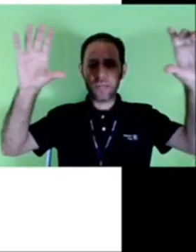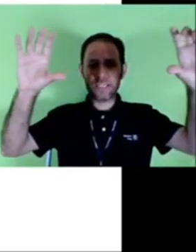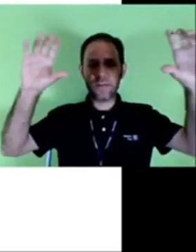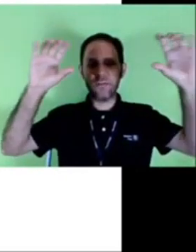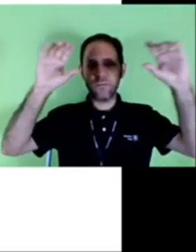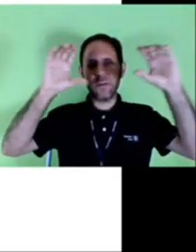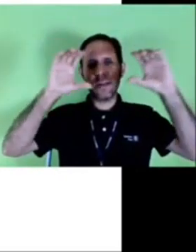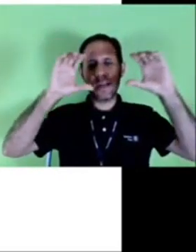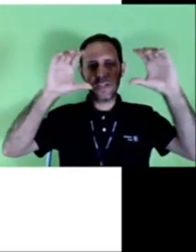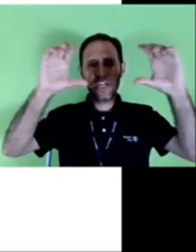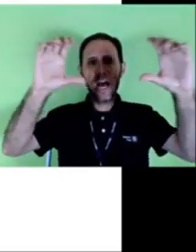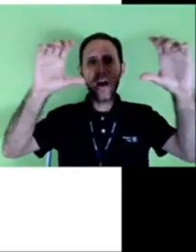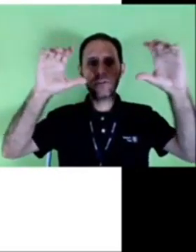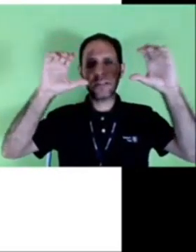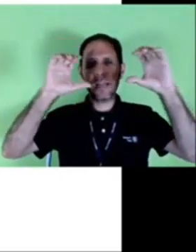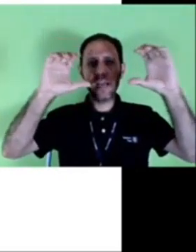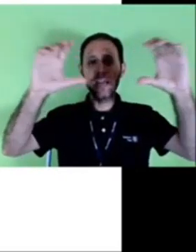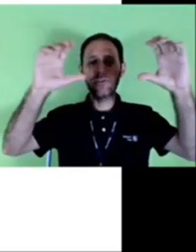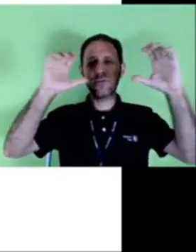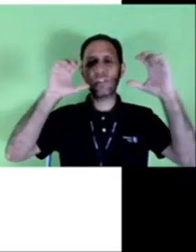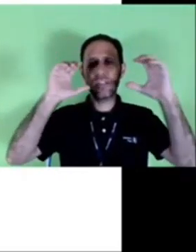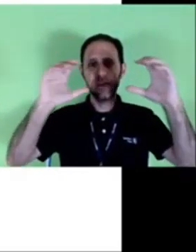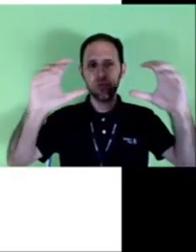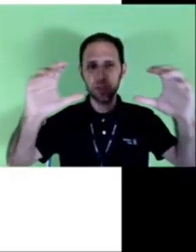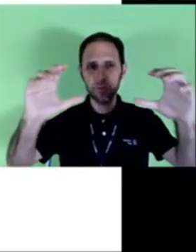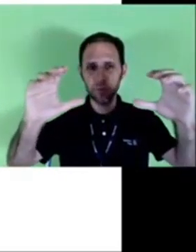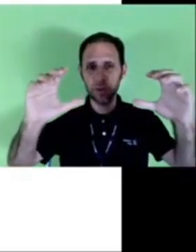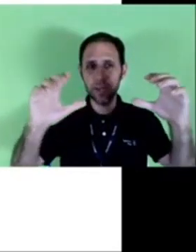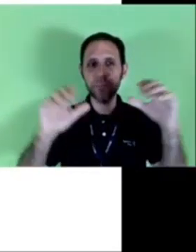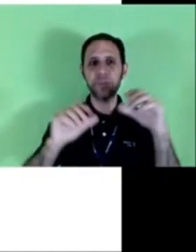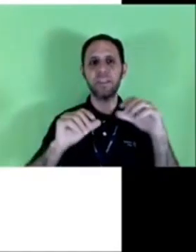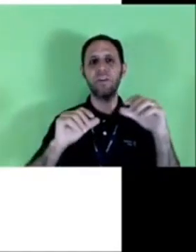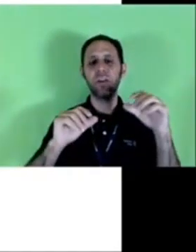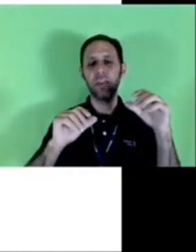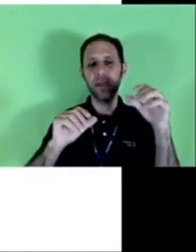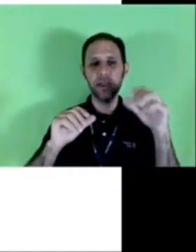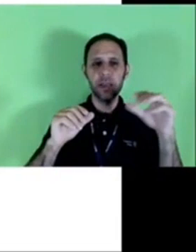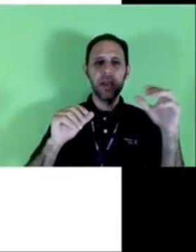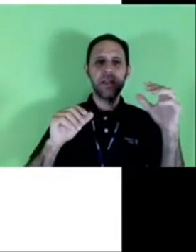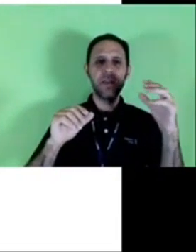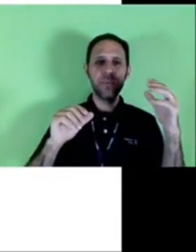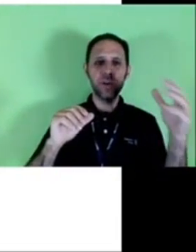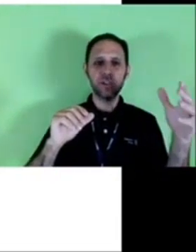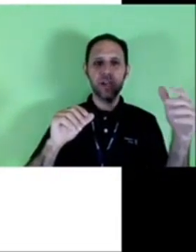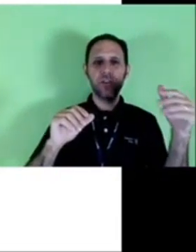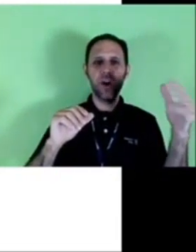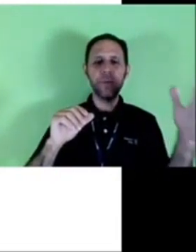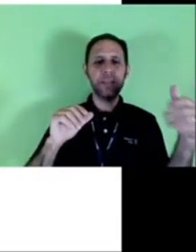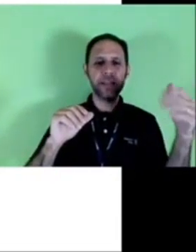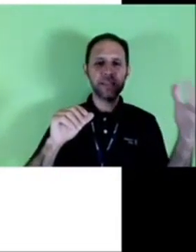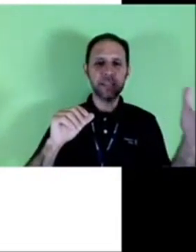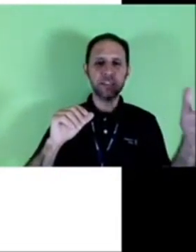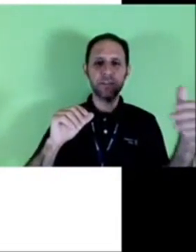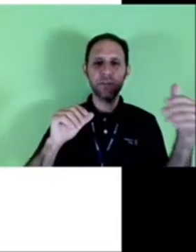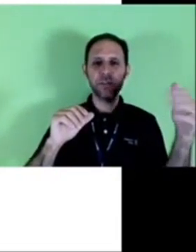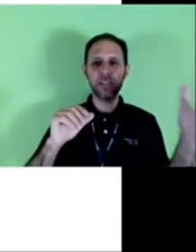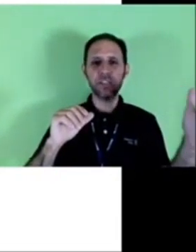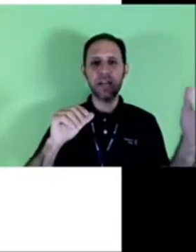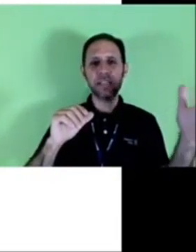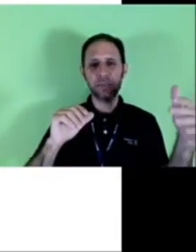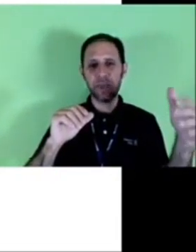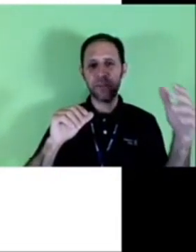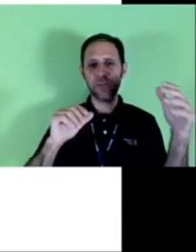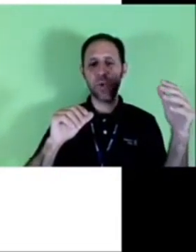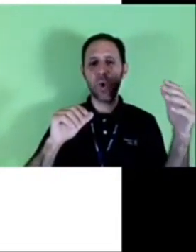procuração, caixa alta, negrito no centro da folha. Ok? Depois, nome, endereço, estado civil,